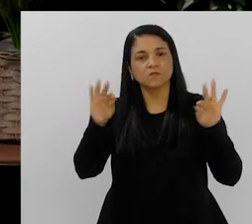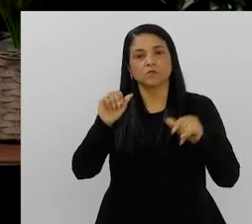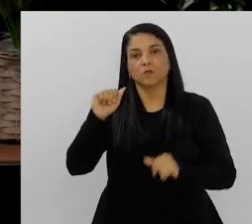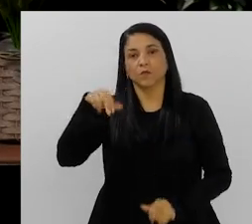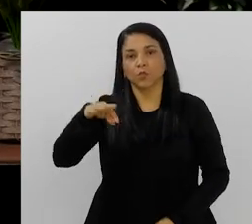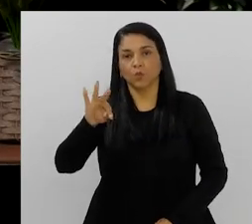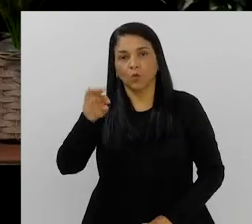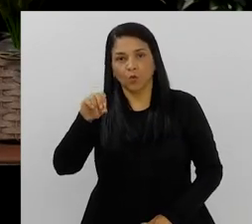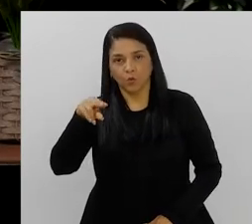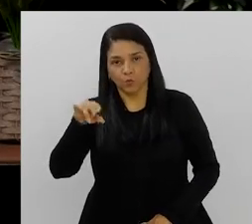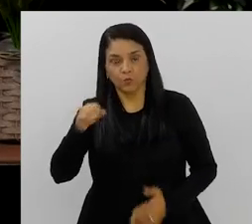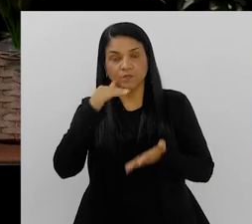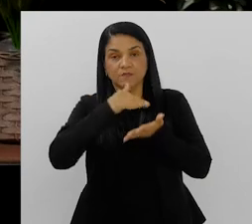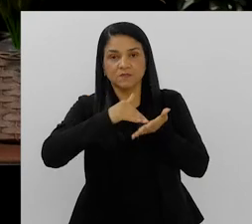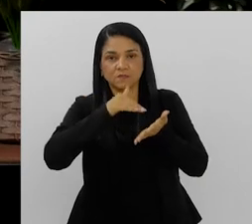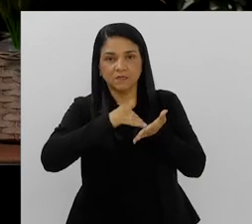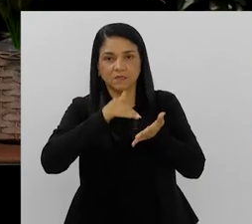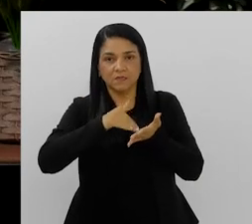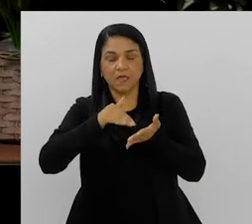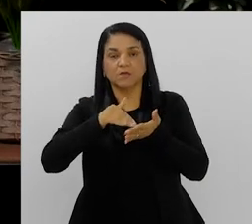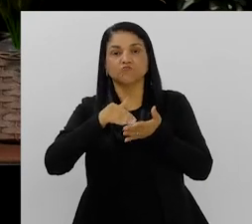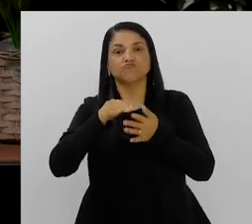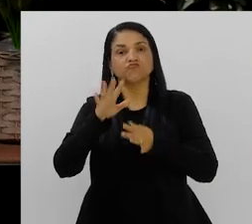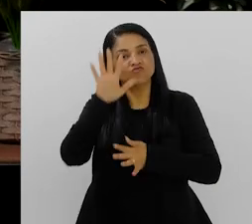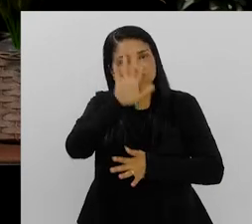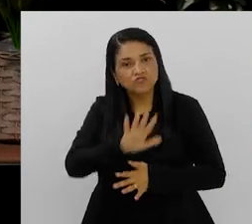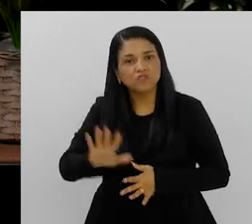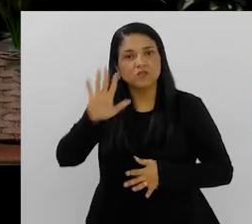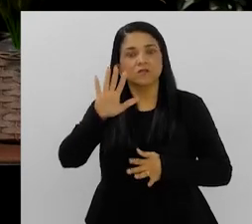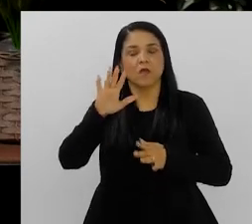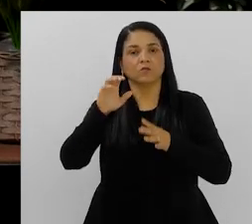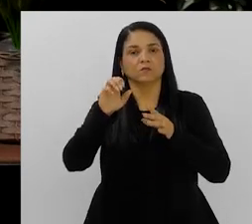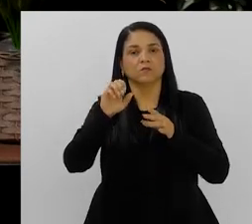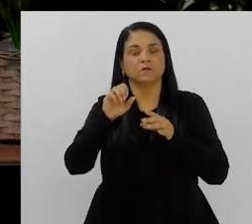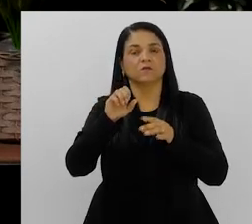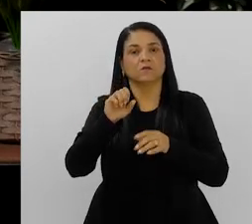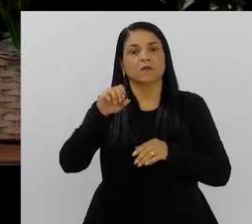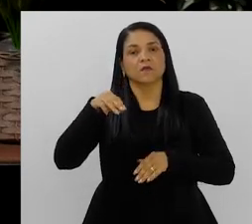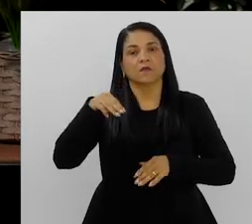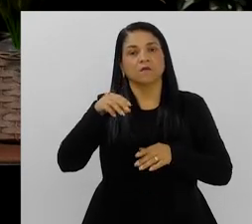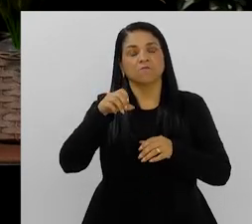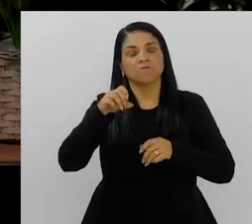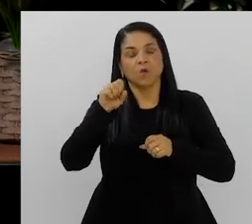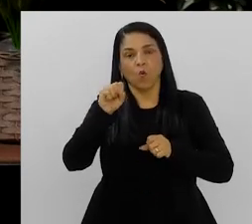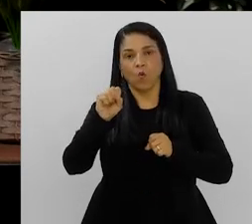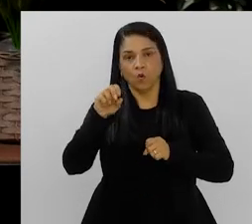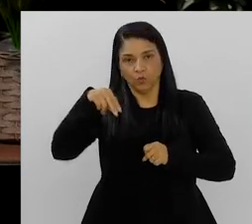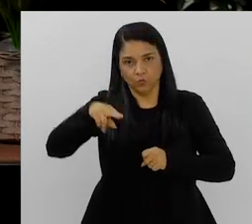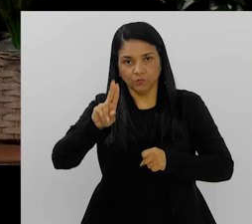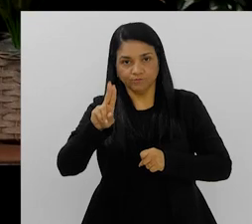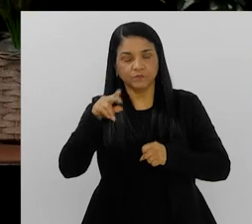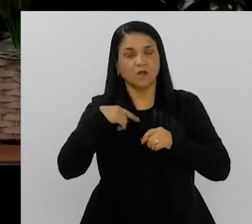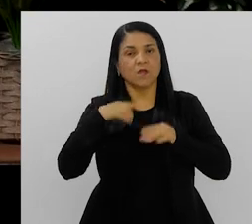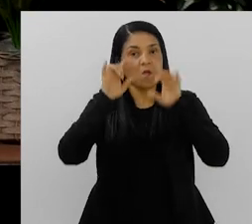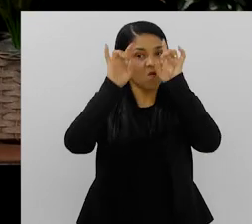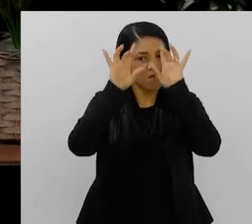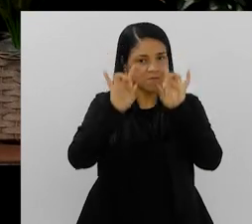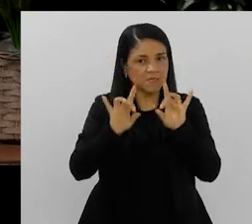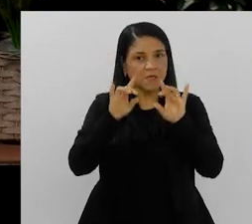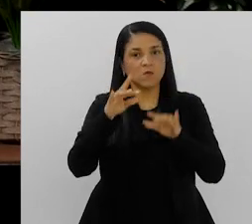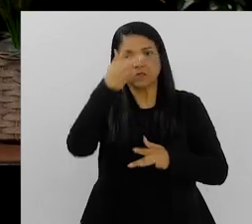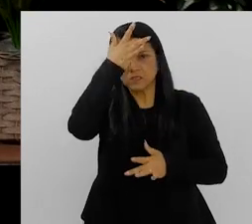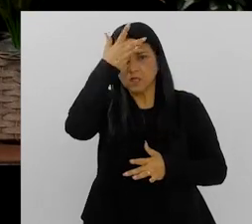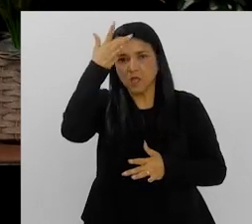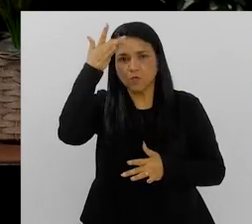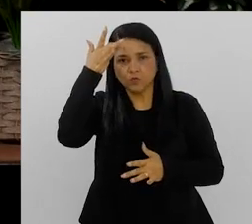Gutierrez, que é secretário-geral das Nações Unidas, que diz assim, A saúde mental não é um privilégio, mas um